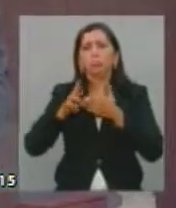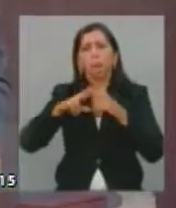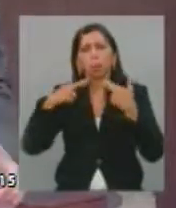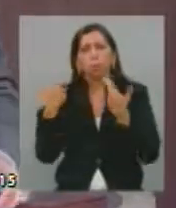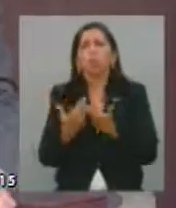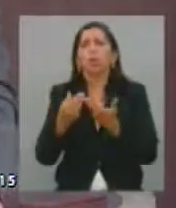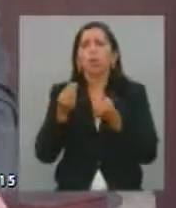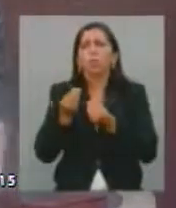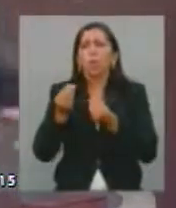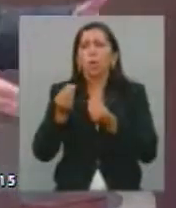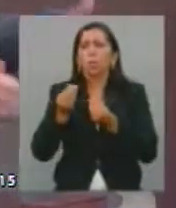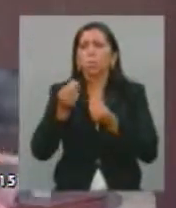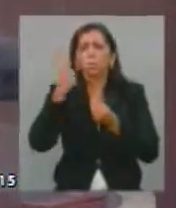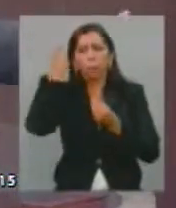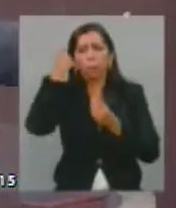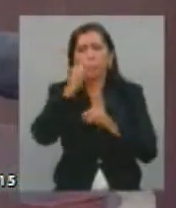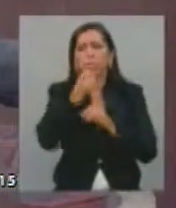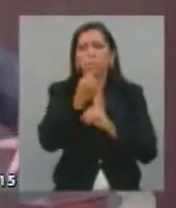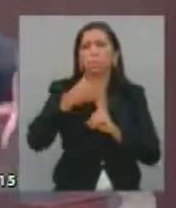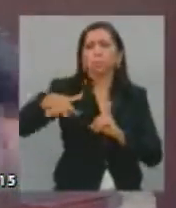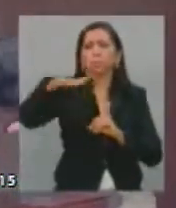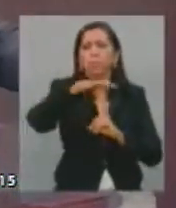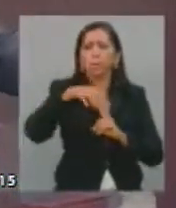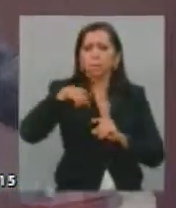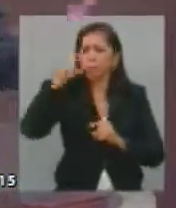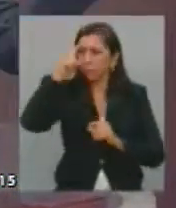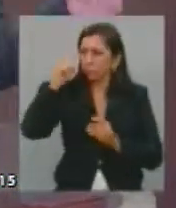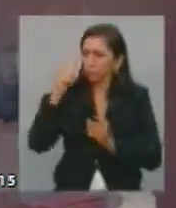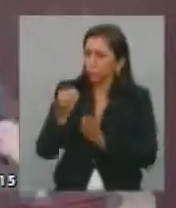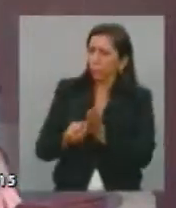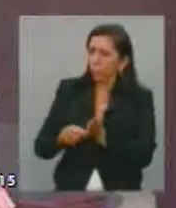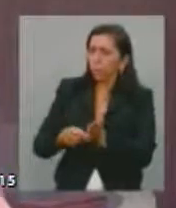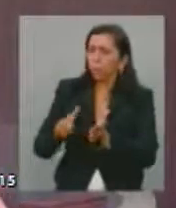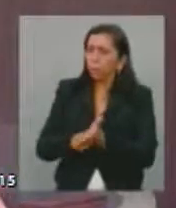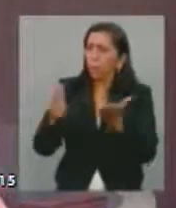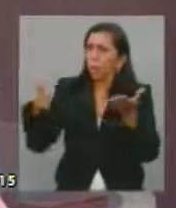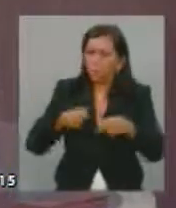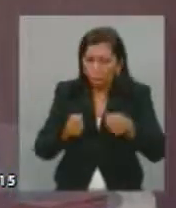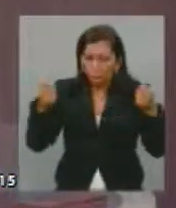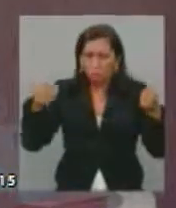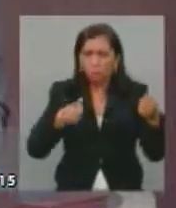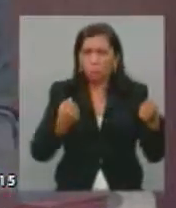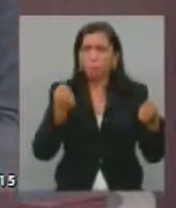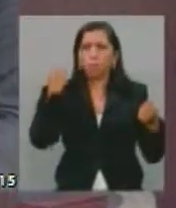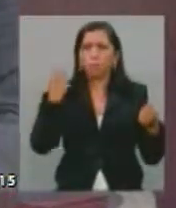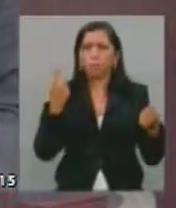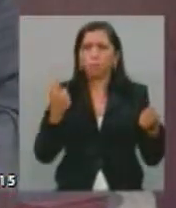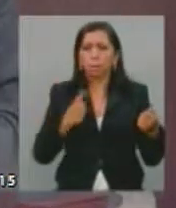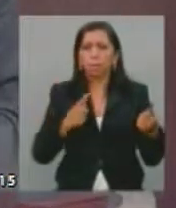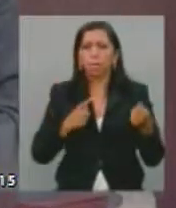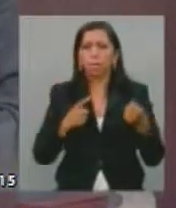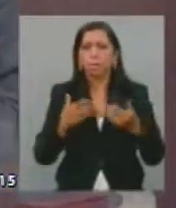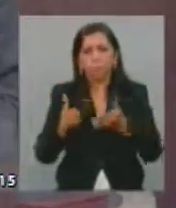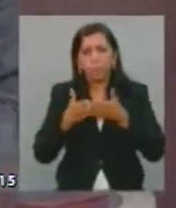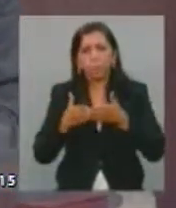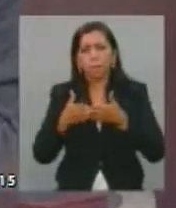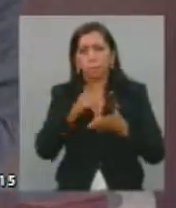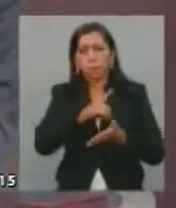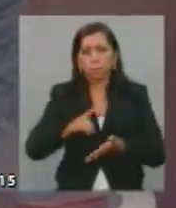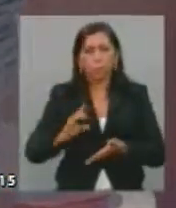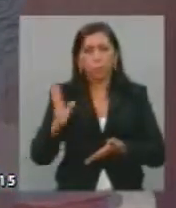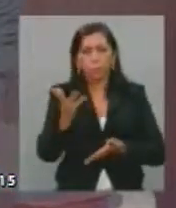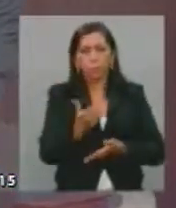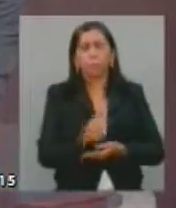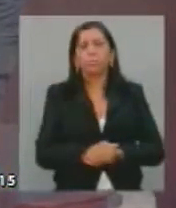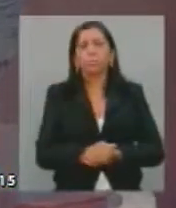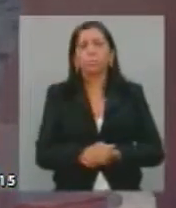para discutir o sócio-educativo. Nem sabia desta petição, tomei conhecimento pelos jornais e proponho, deputada, e liou isso agora,